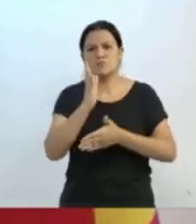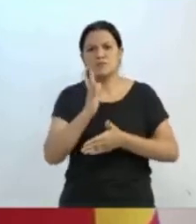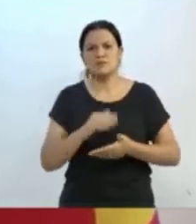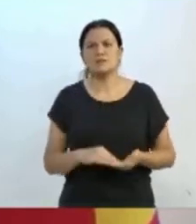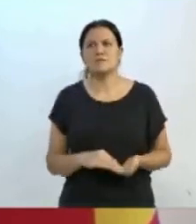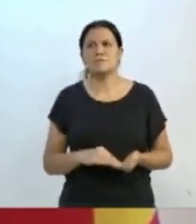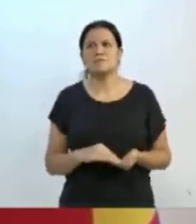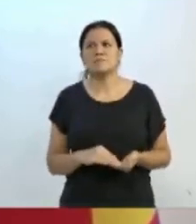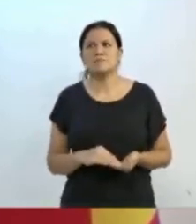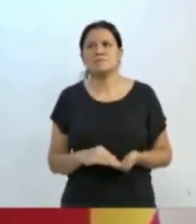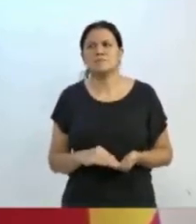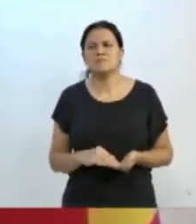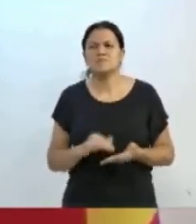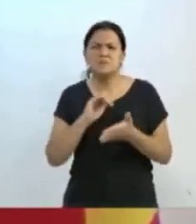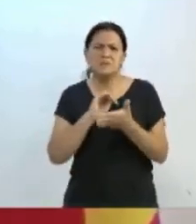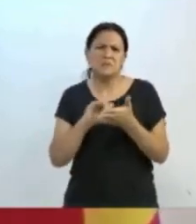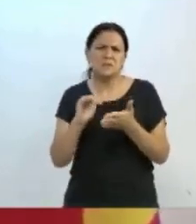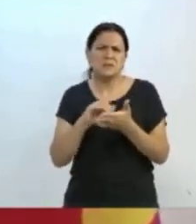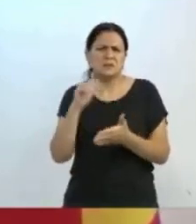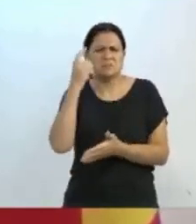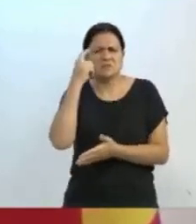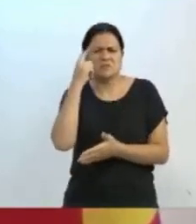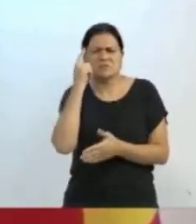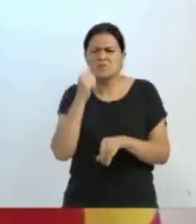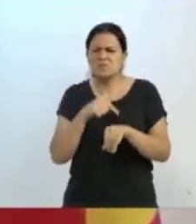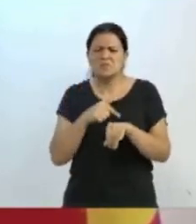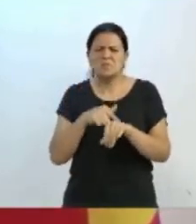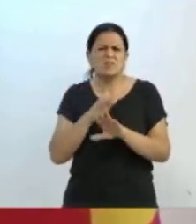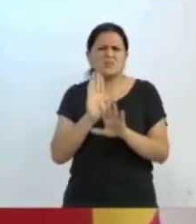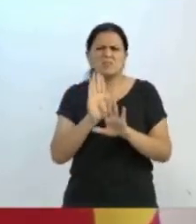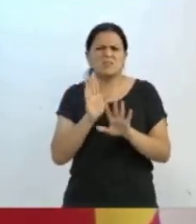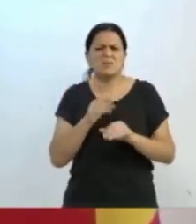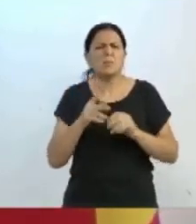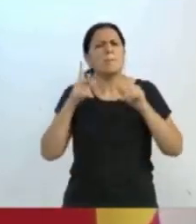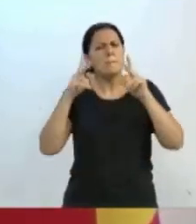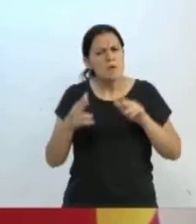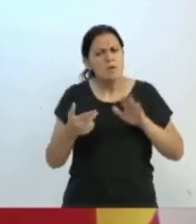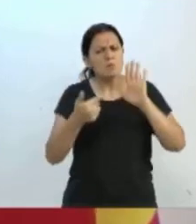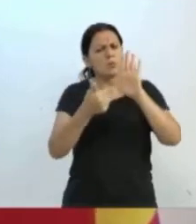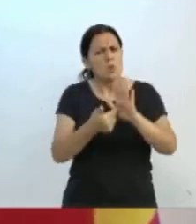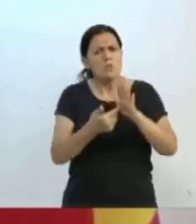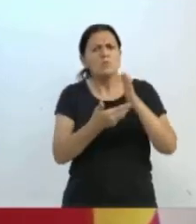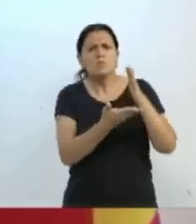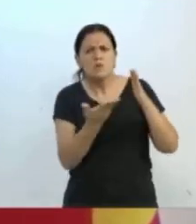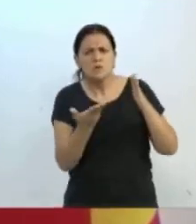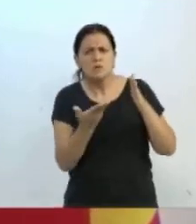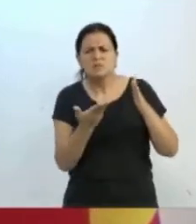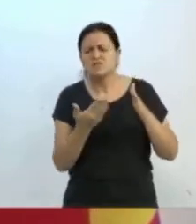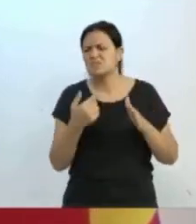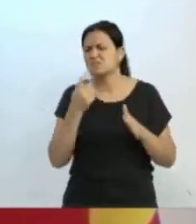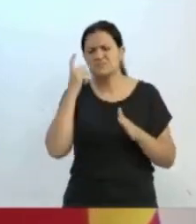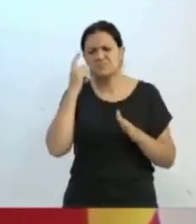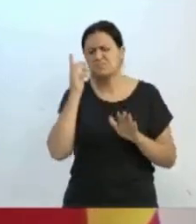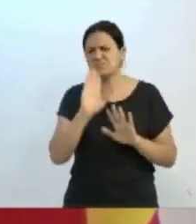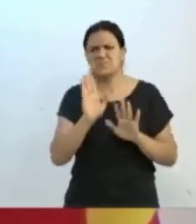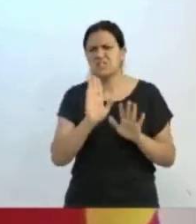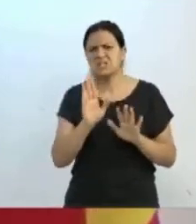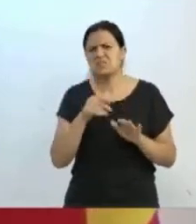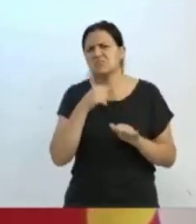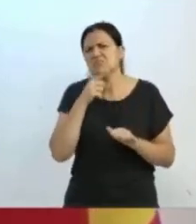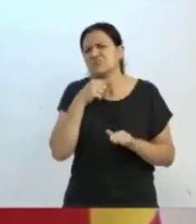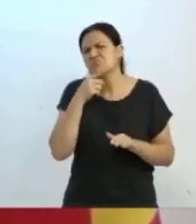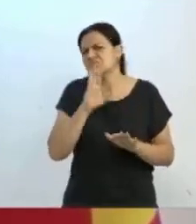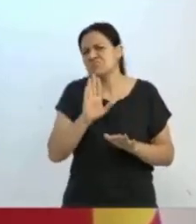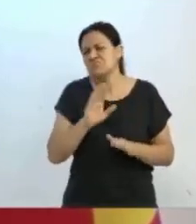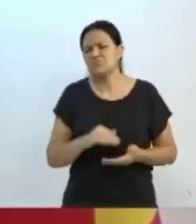secretário achou que no momento era inviável, com todos os números, com todas as condições. Achou que era inviável no ano passado, quando